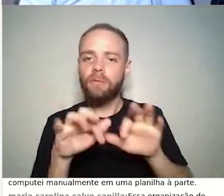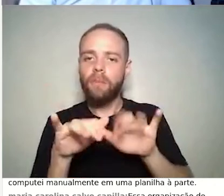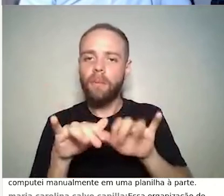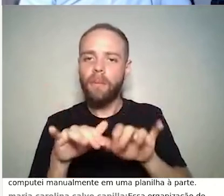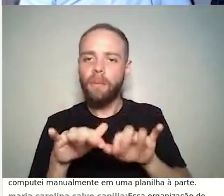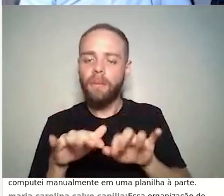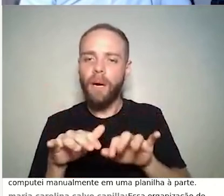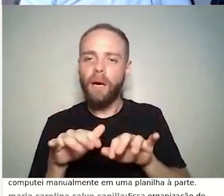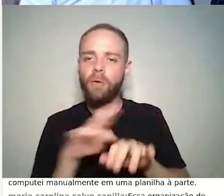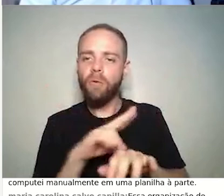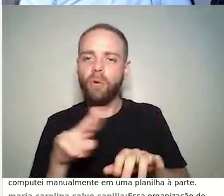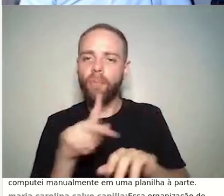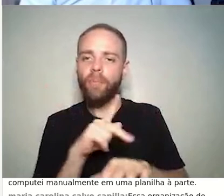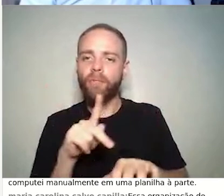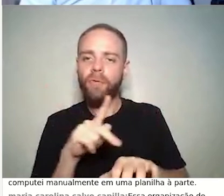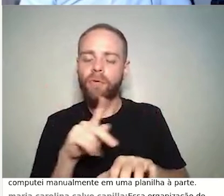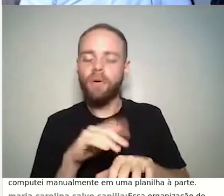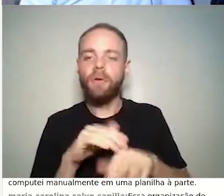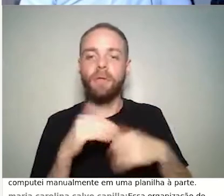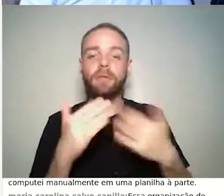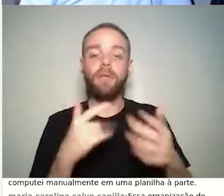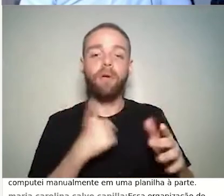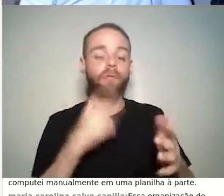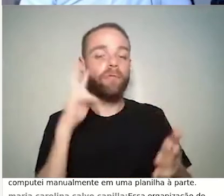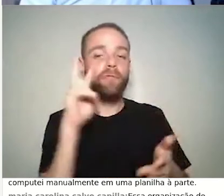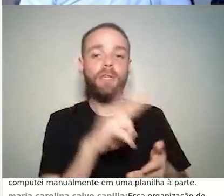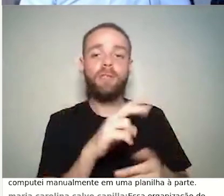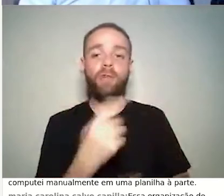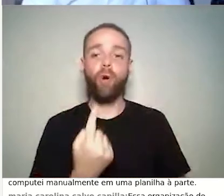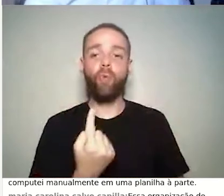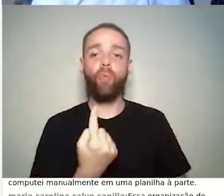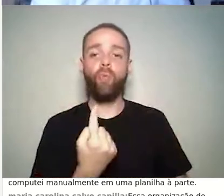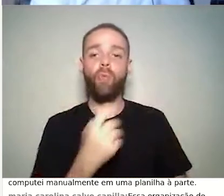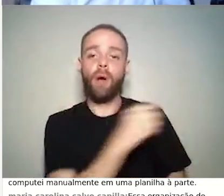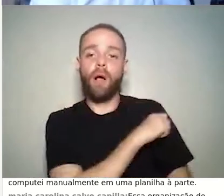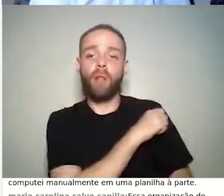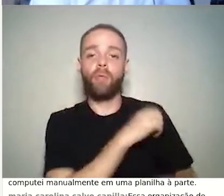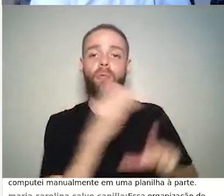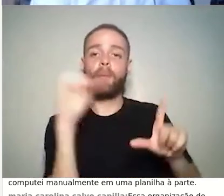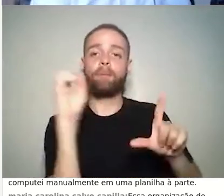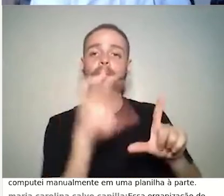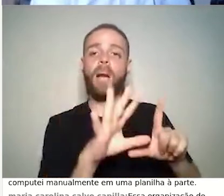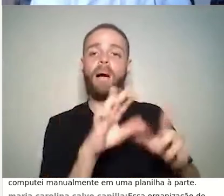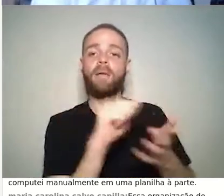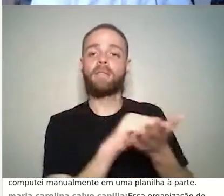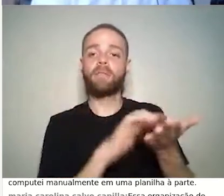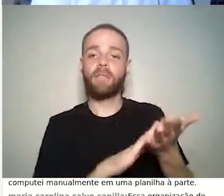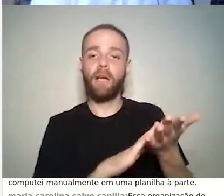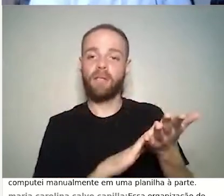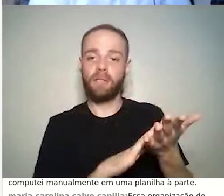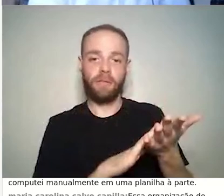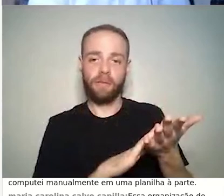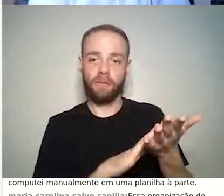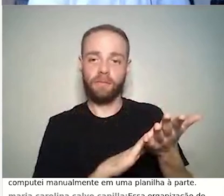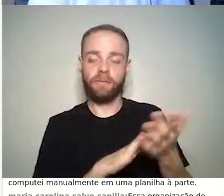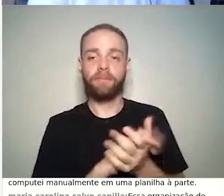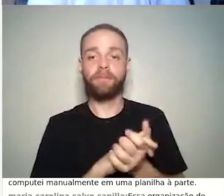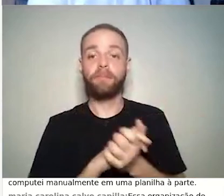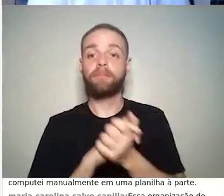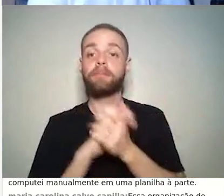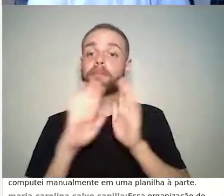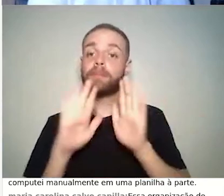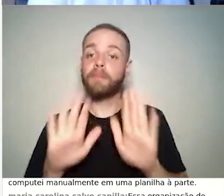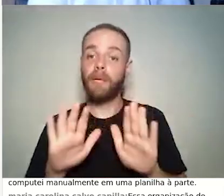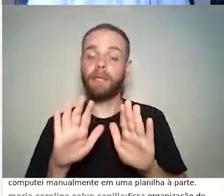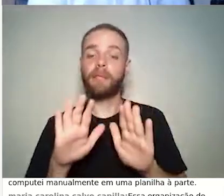eu vejo que de fato só um aluno enviou, que foi aluno Aglaia. agora se você estiver